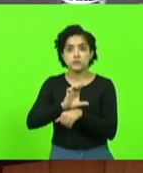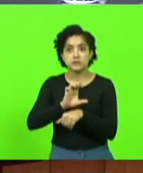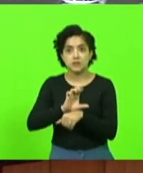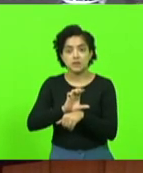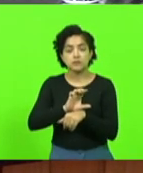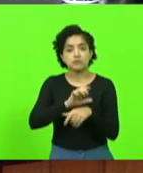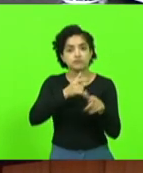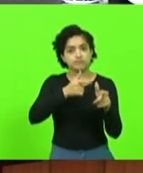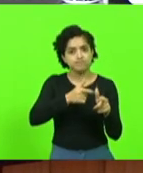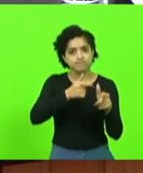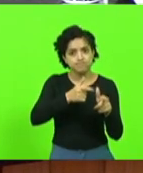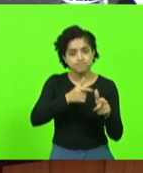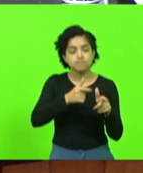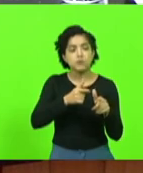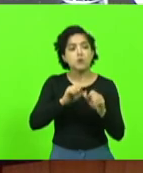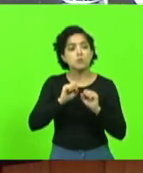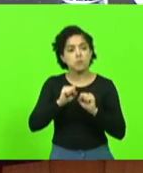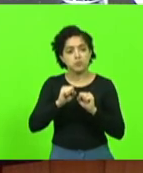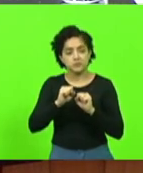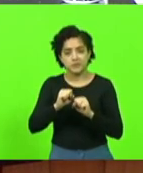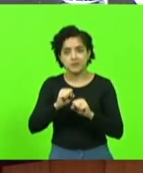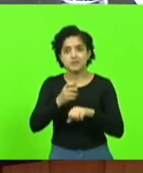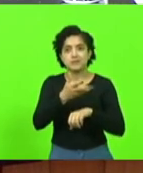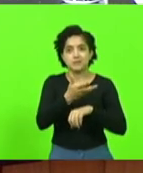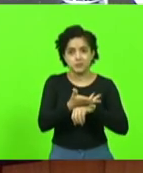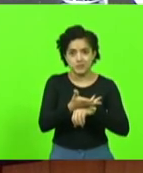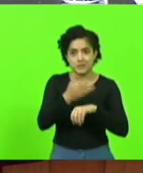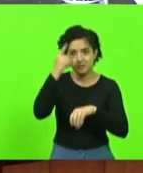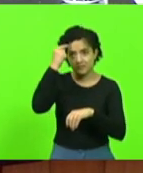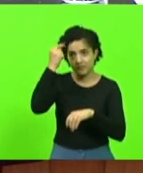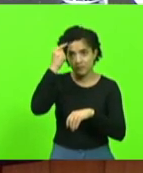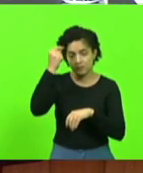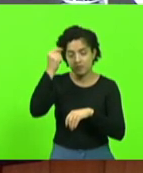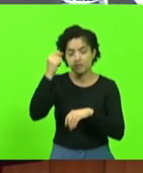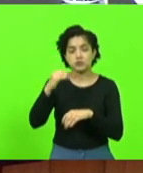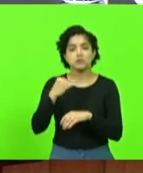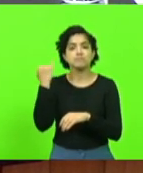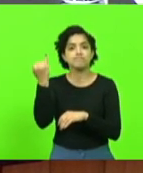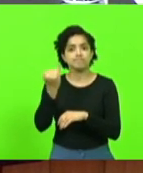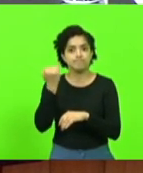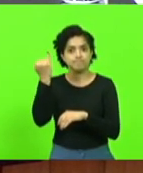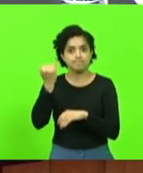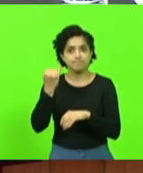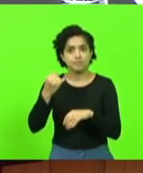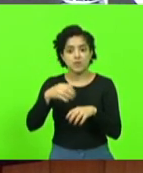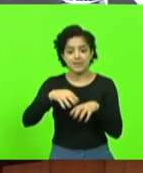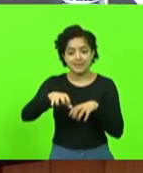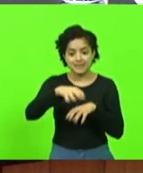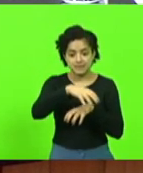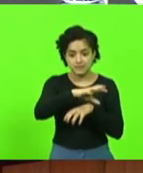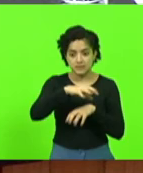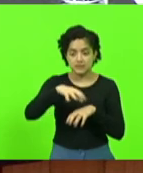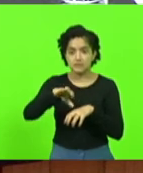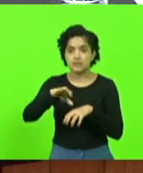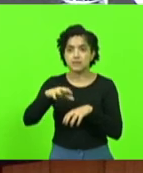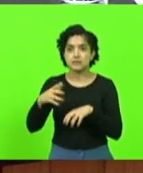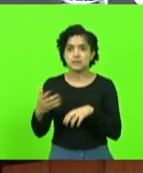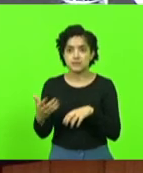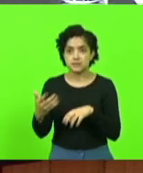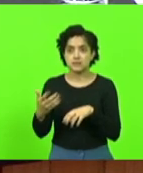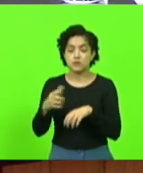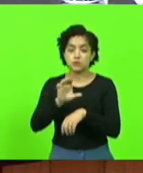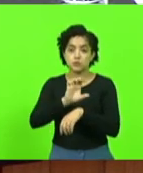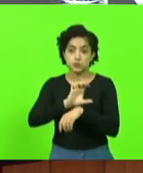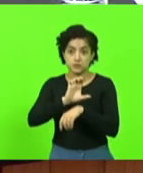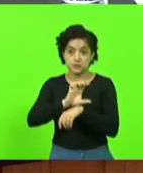tivesse o campus da UDESC e a importância desse campus, da descentralização da Universidade do estado de